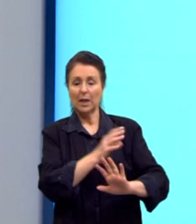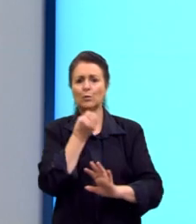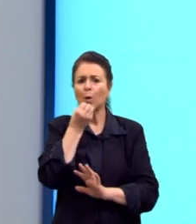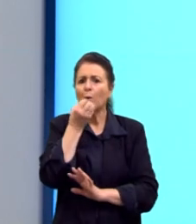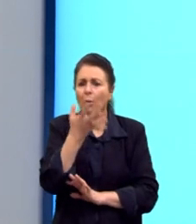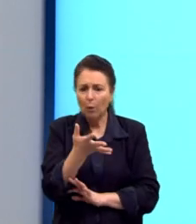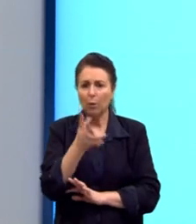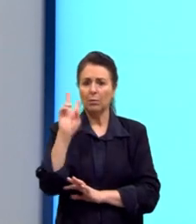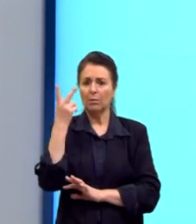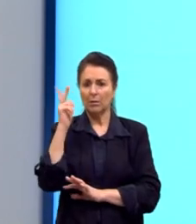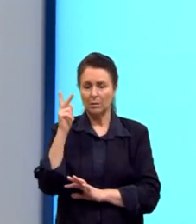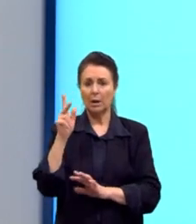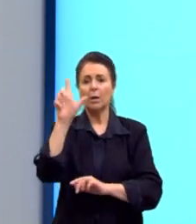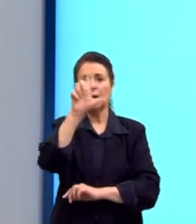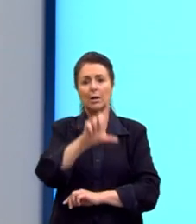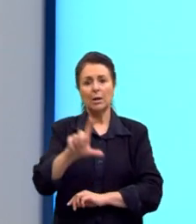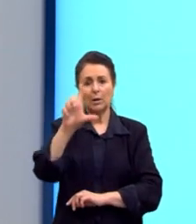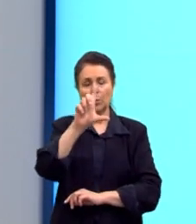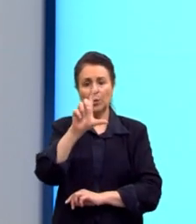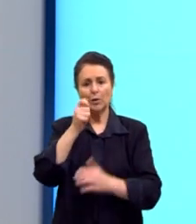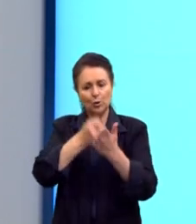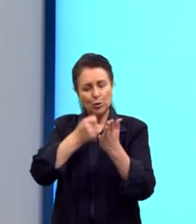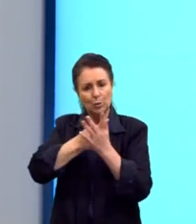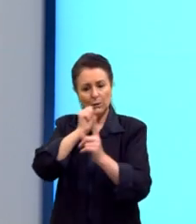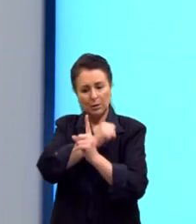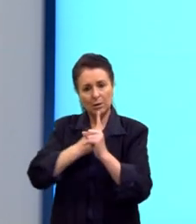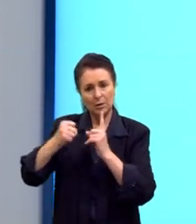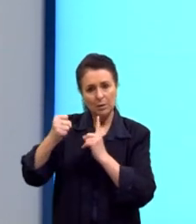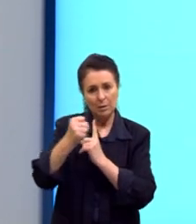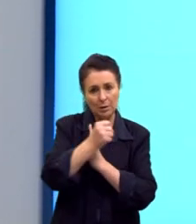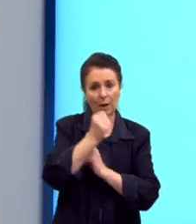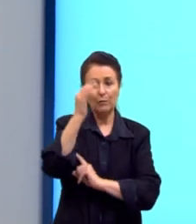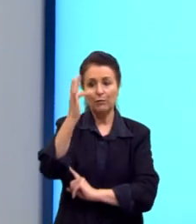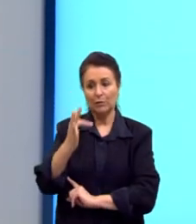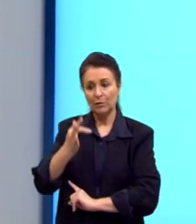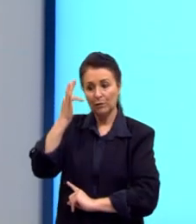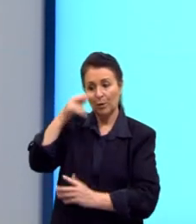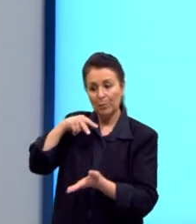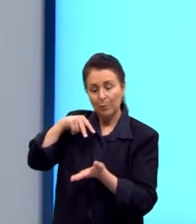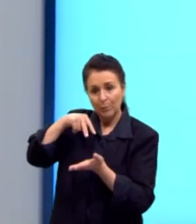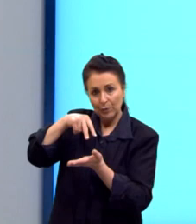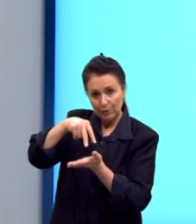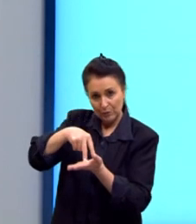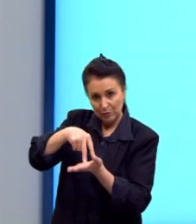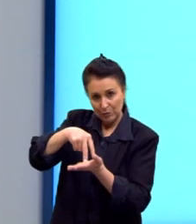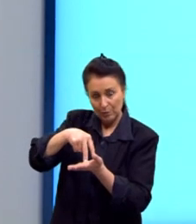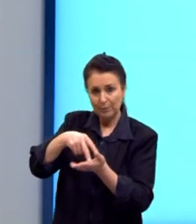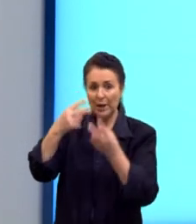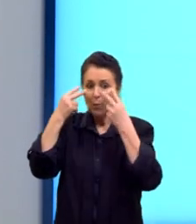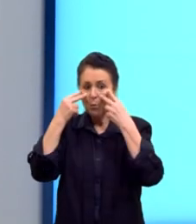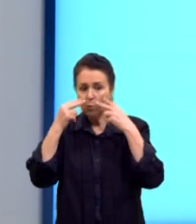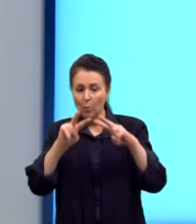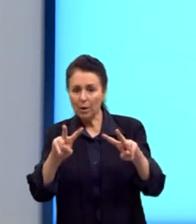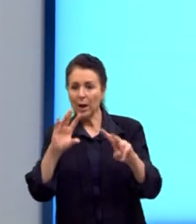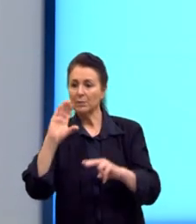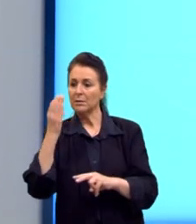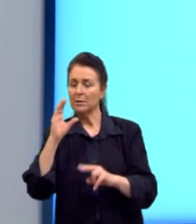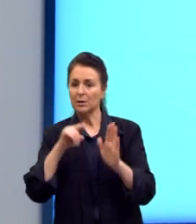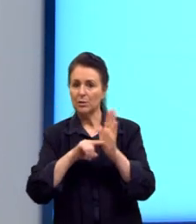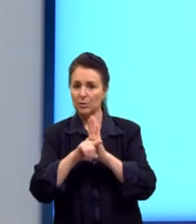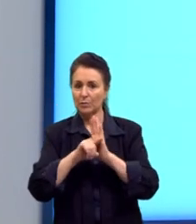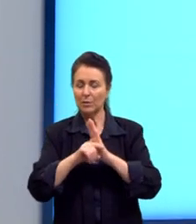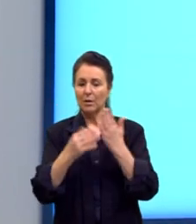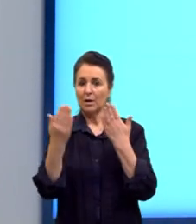Literatura de combate social, filosofia positivista do Augusto Conte, que o olhar científico para analisar os